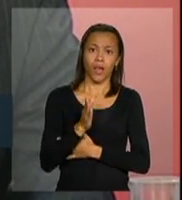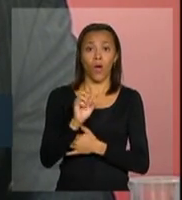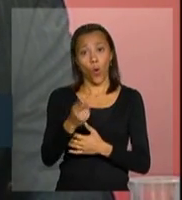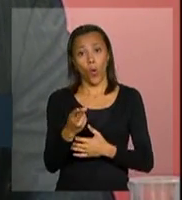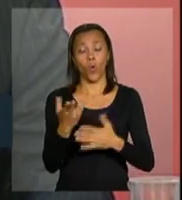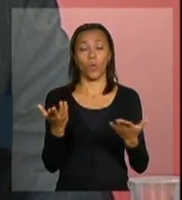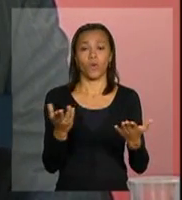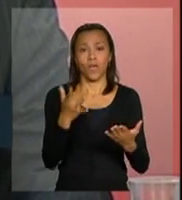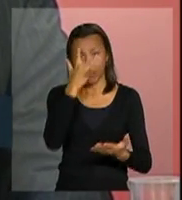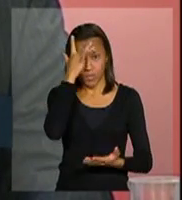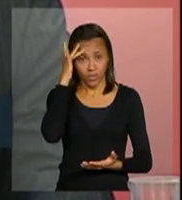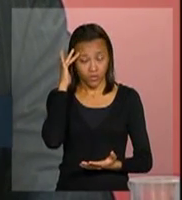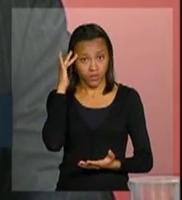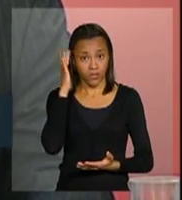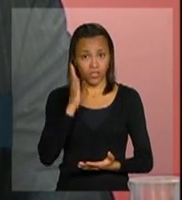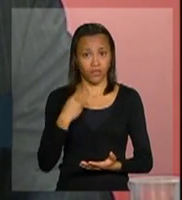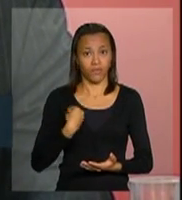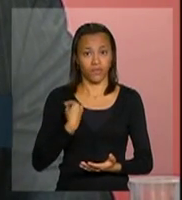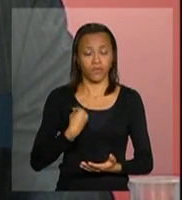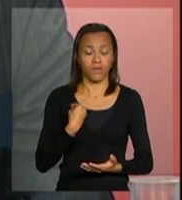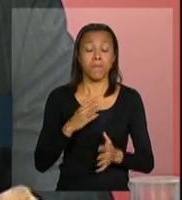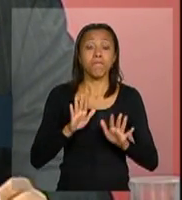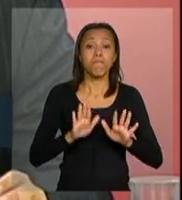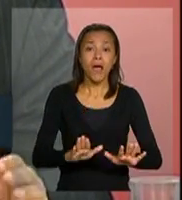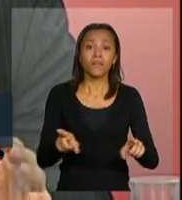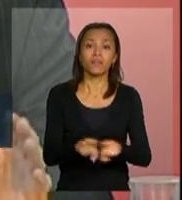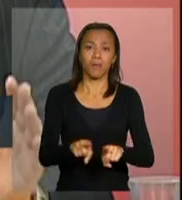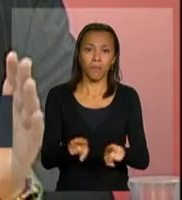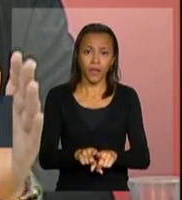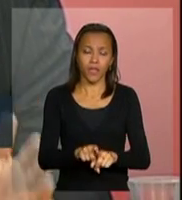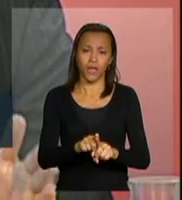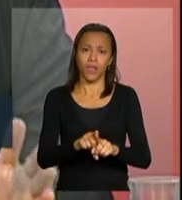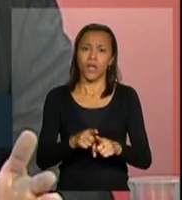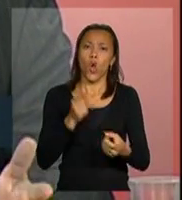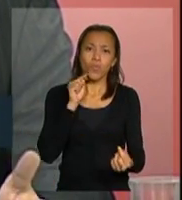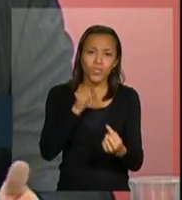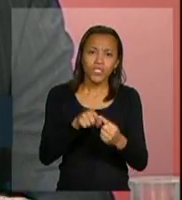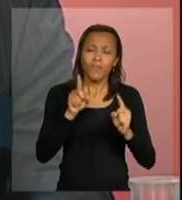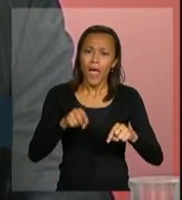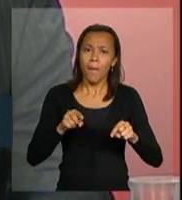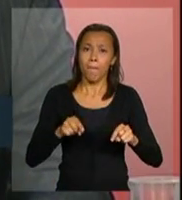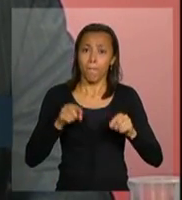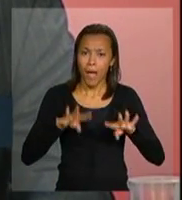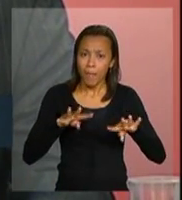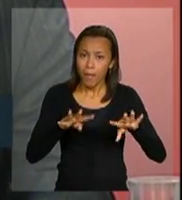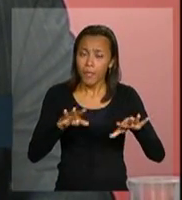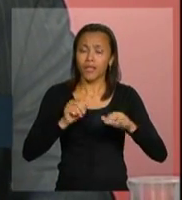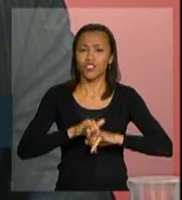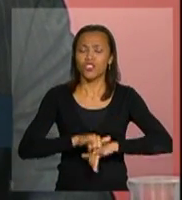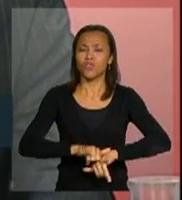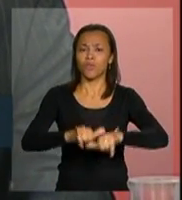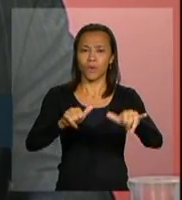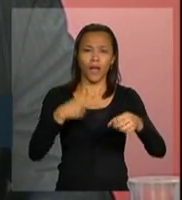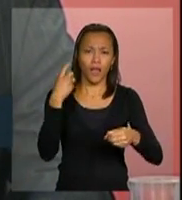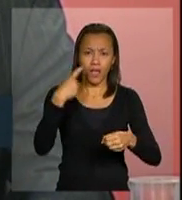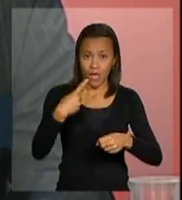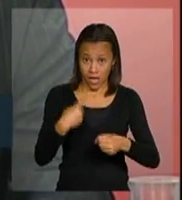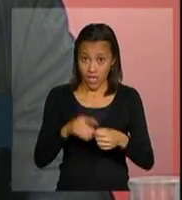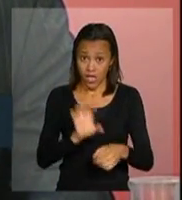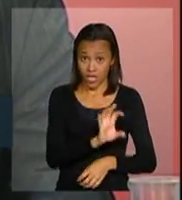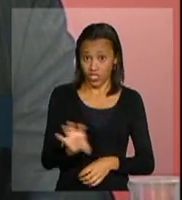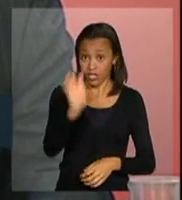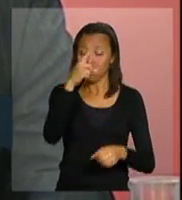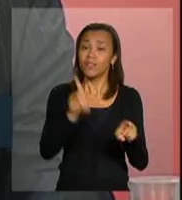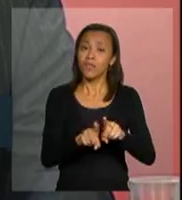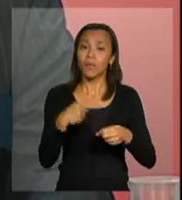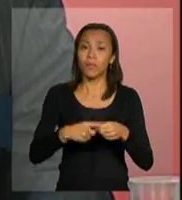protagonismo das pessoas que vivem com HIV, mas mobilizarmos o conjunto dos estados e municípios para uma ampla campanha